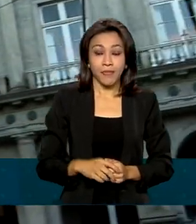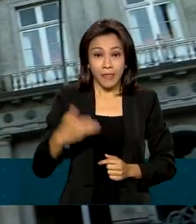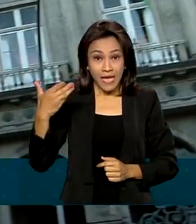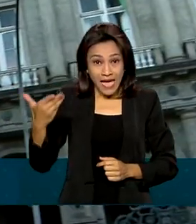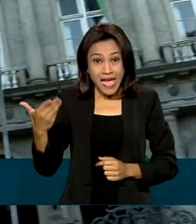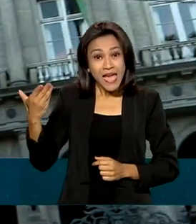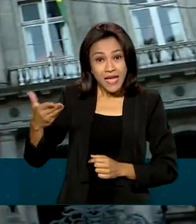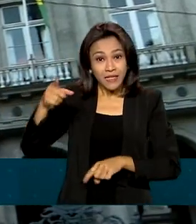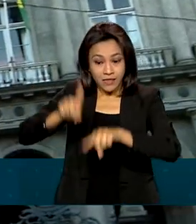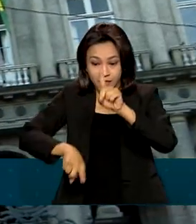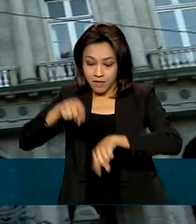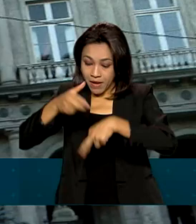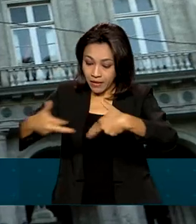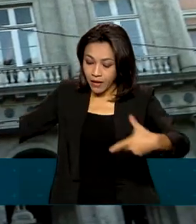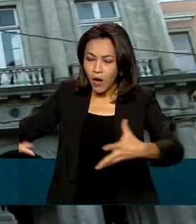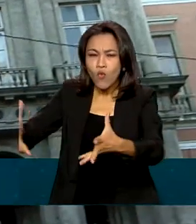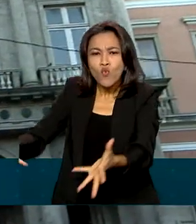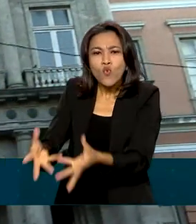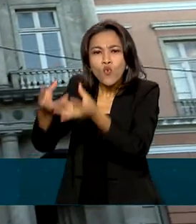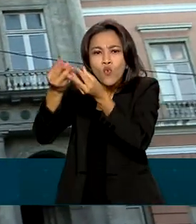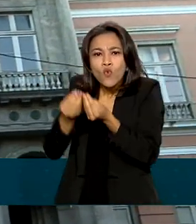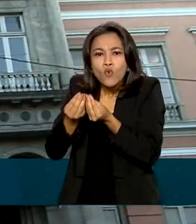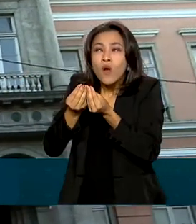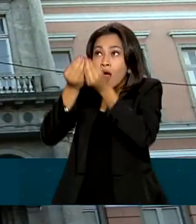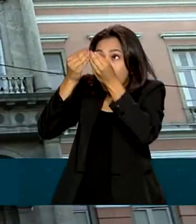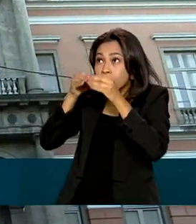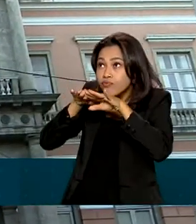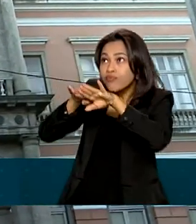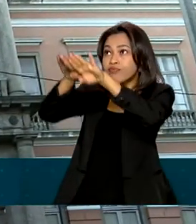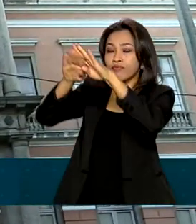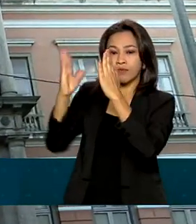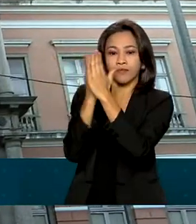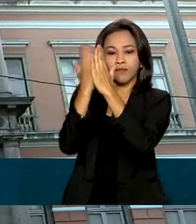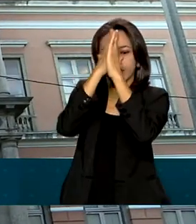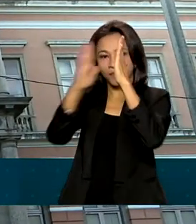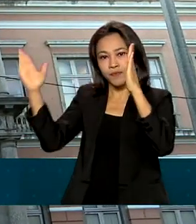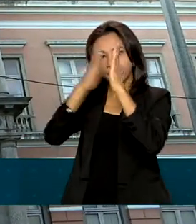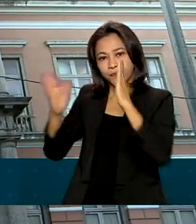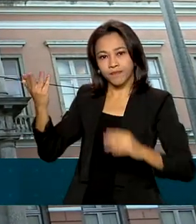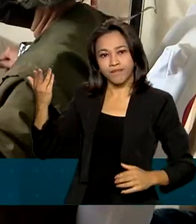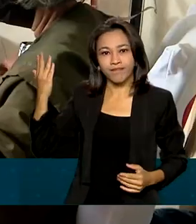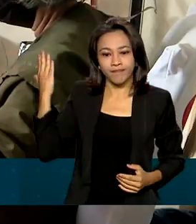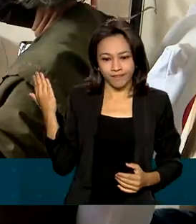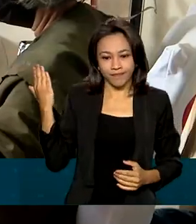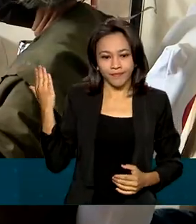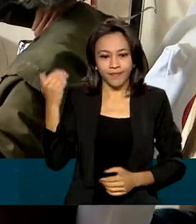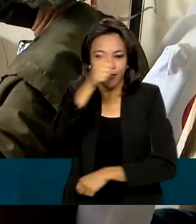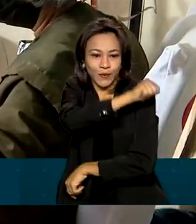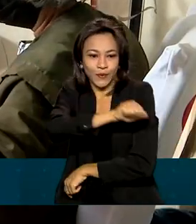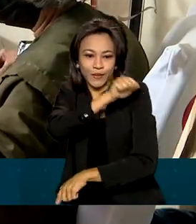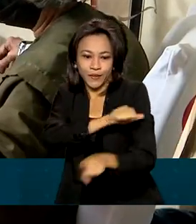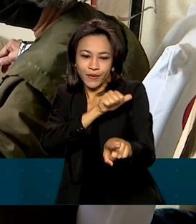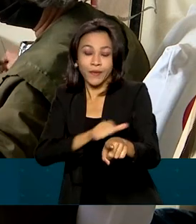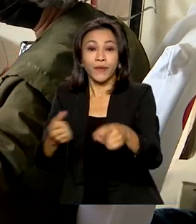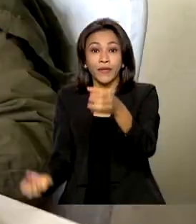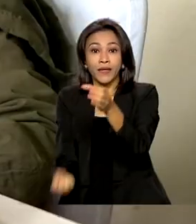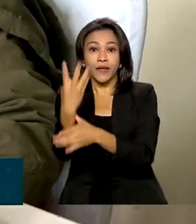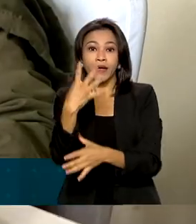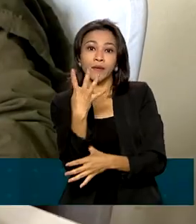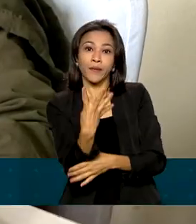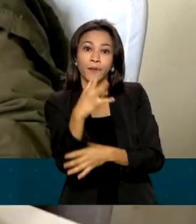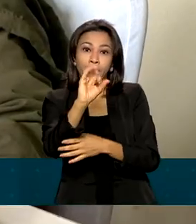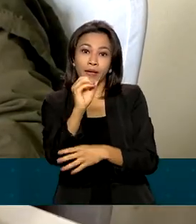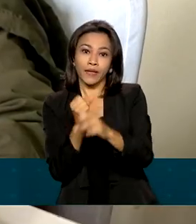desse material está guardado no acervo de vídeo do Arquivo Nacional no Rio de Janeiro. Criado há 40 anos,